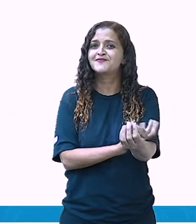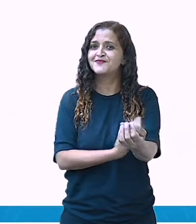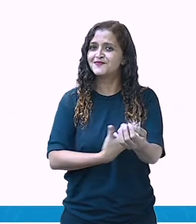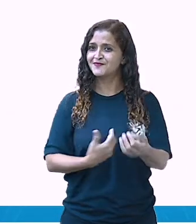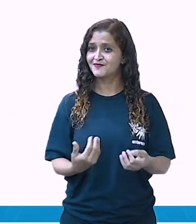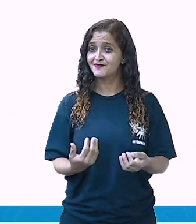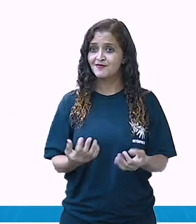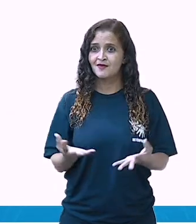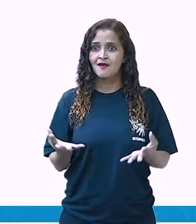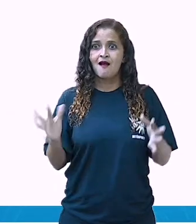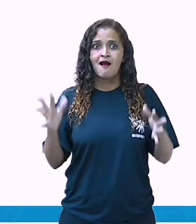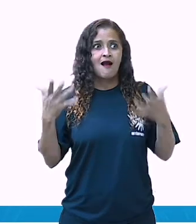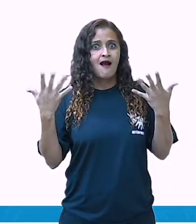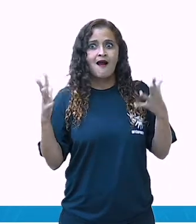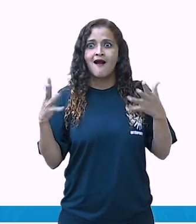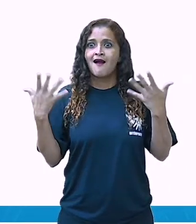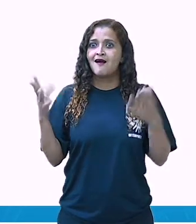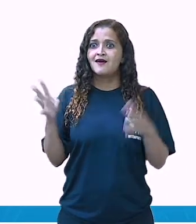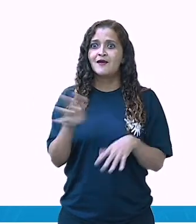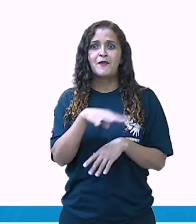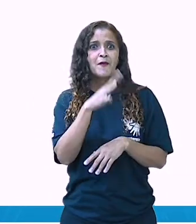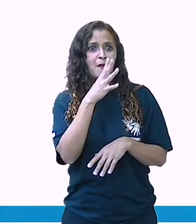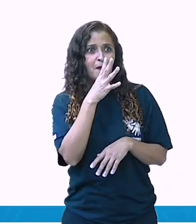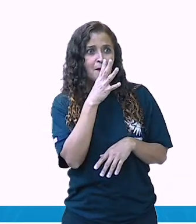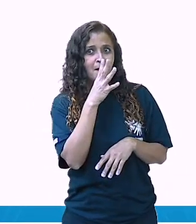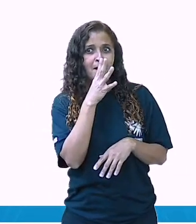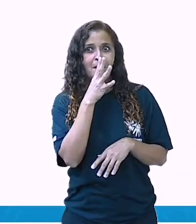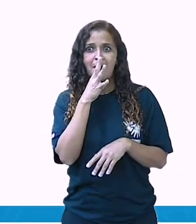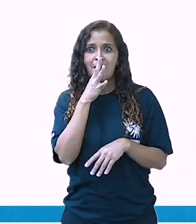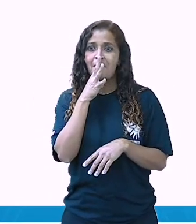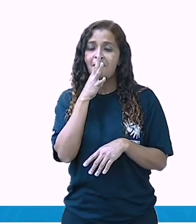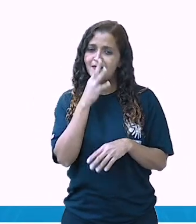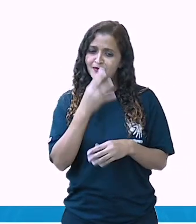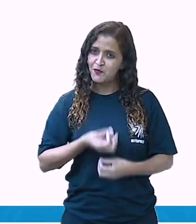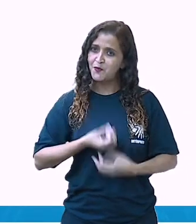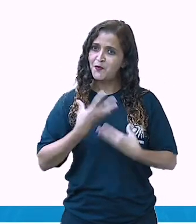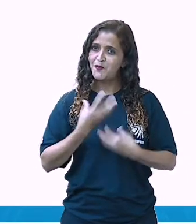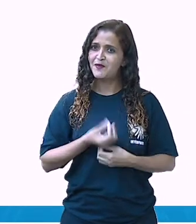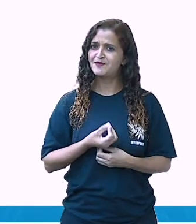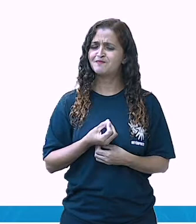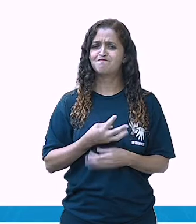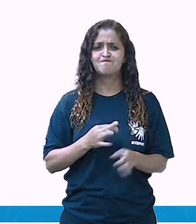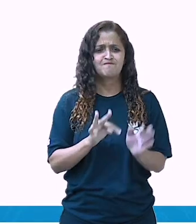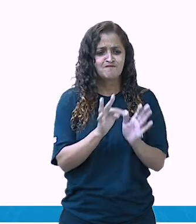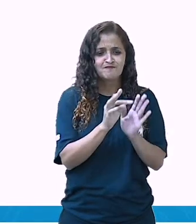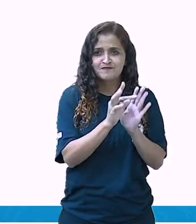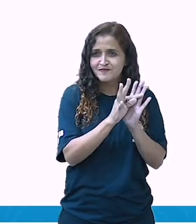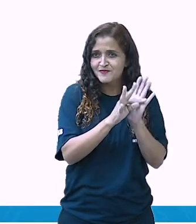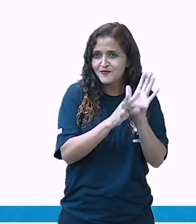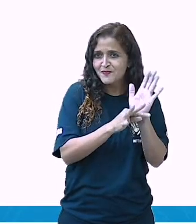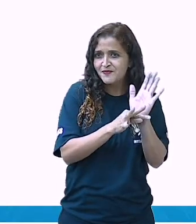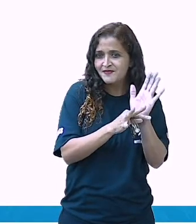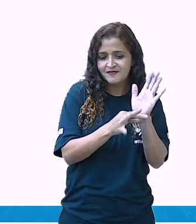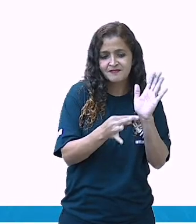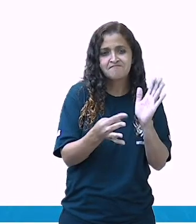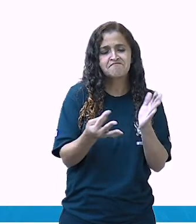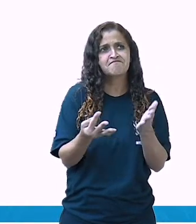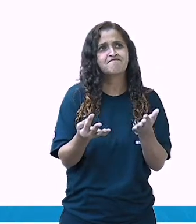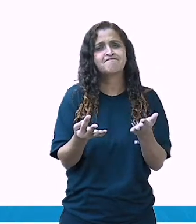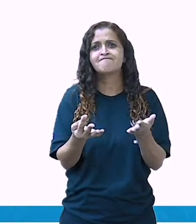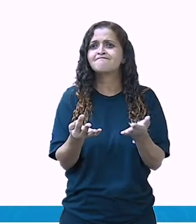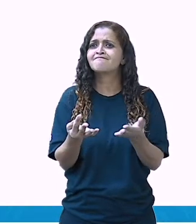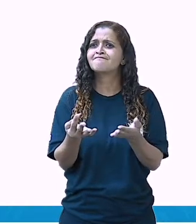de nos encantar de diversas maneiras. Então, o poema, gente, é um texto lindo. Muitas vezes a gente até